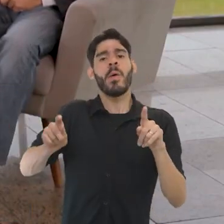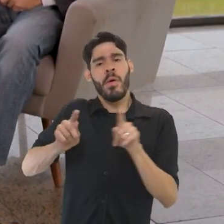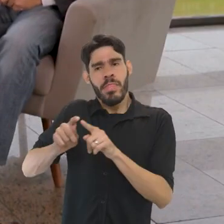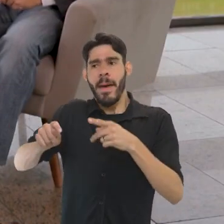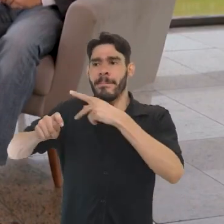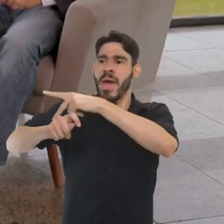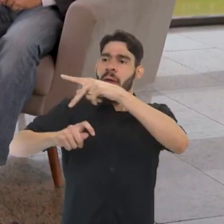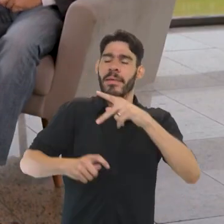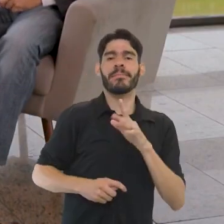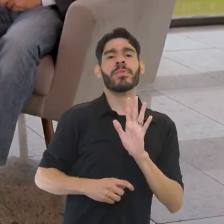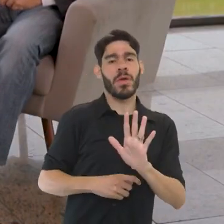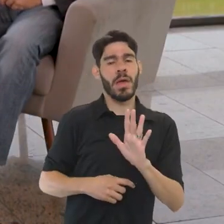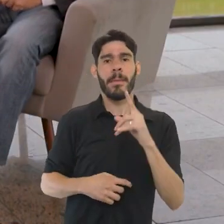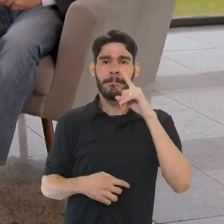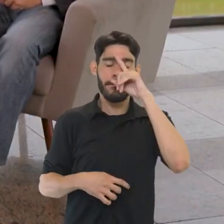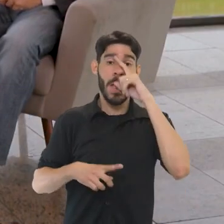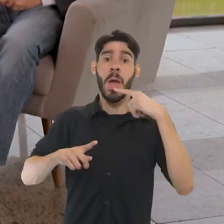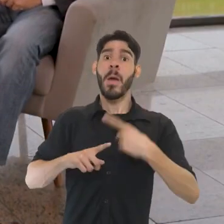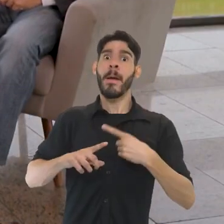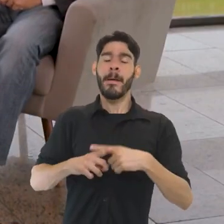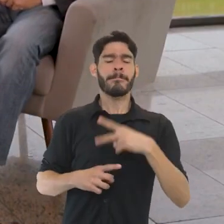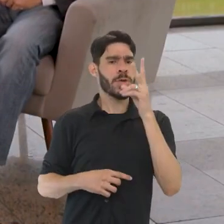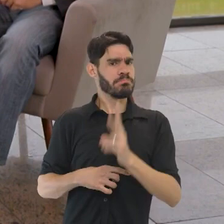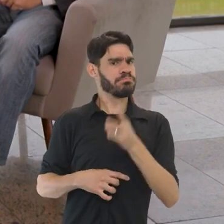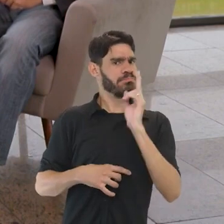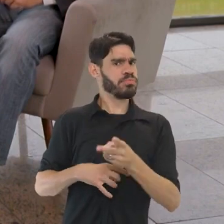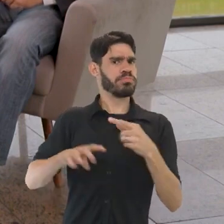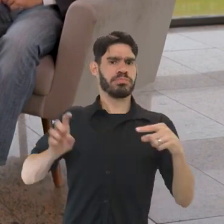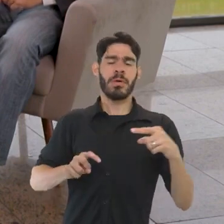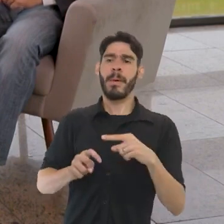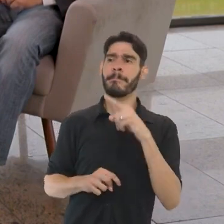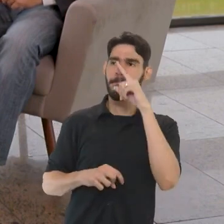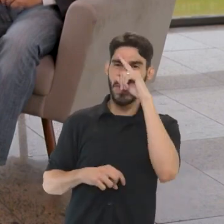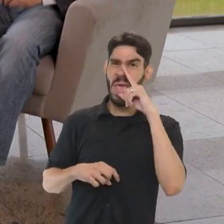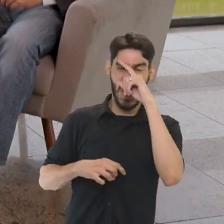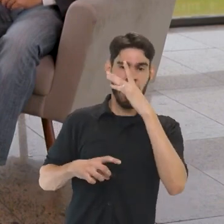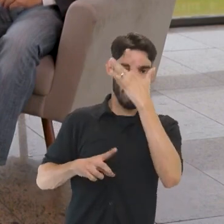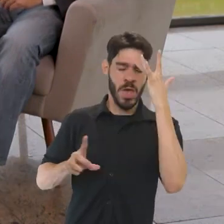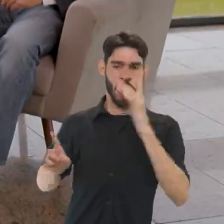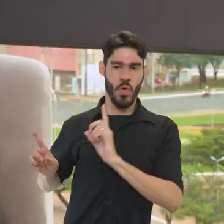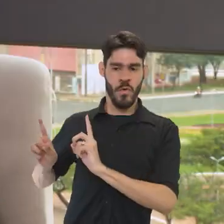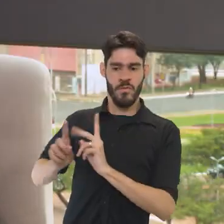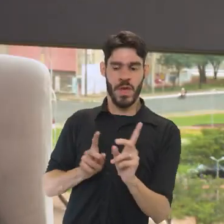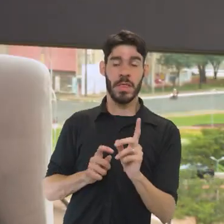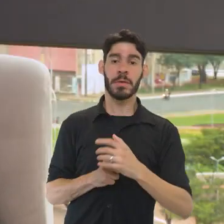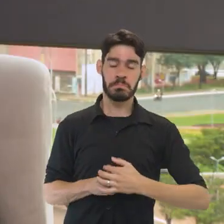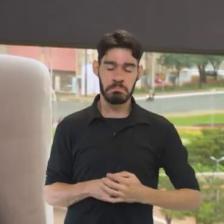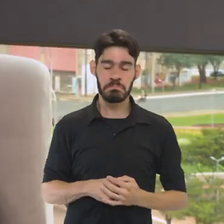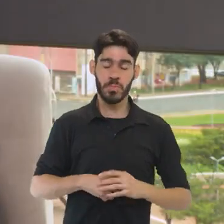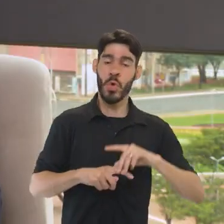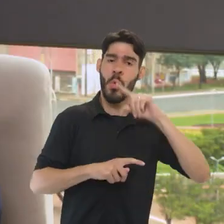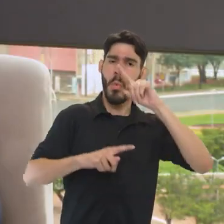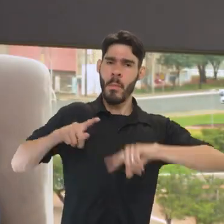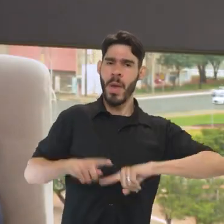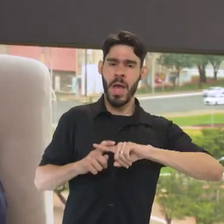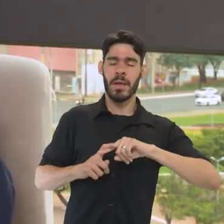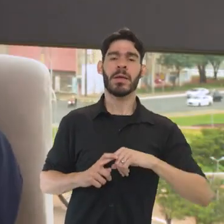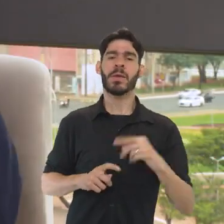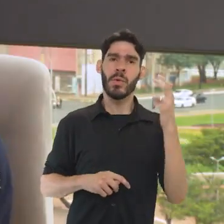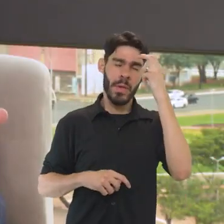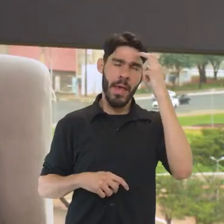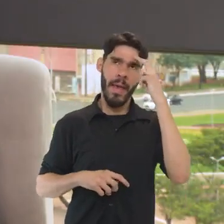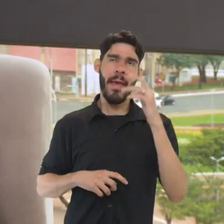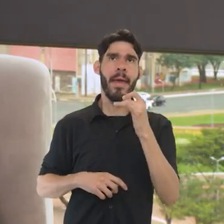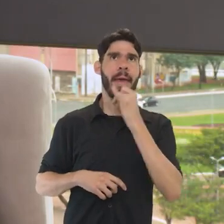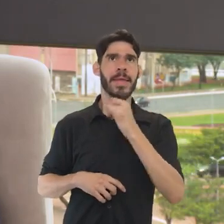do mundo, estão em risco. Por quê? Porque são alvo permanente dos traficantes de bens culturais. Por exemplo,